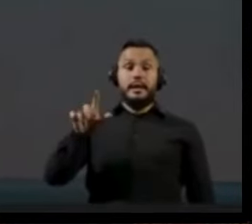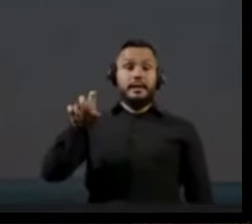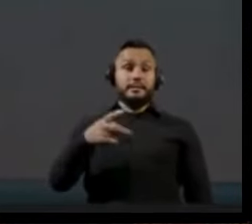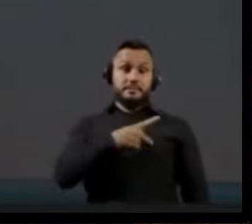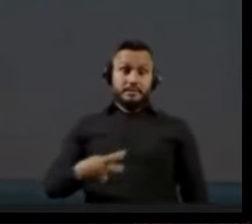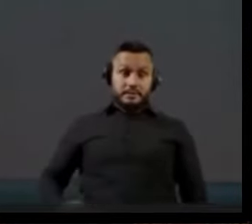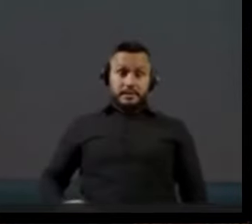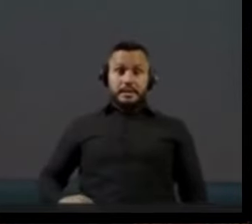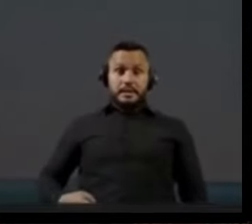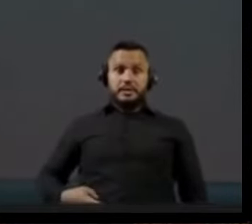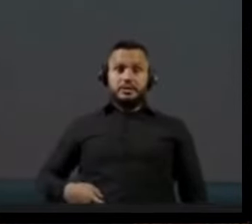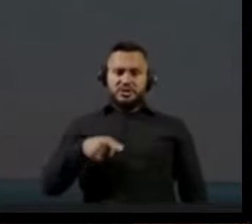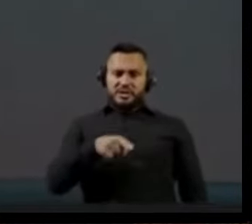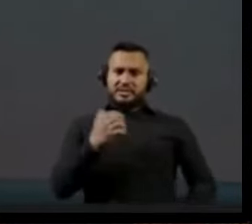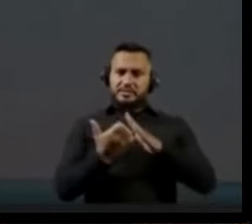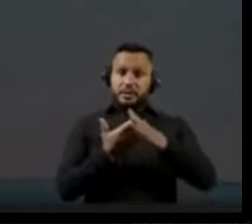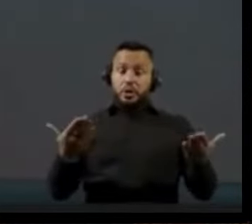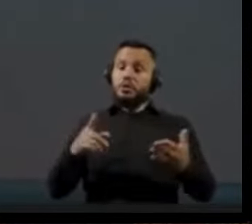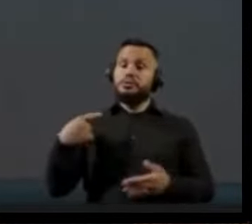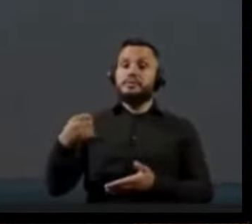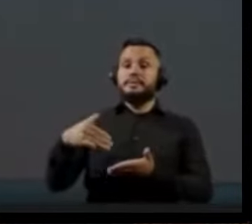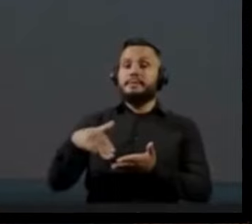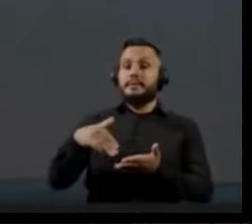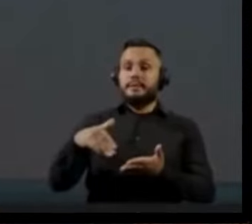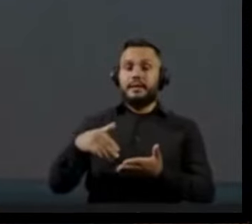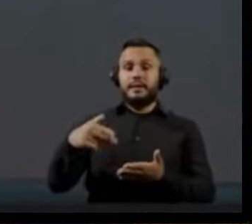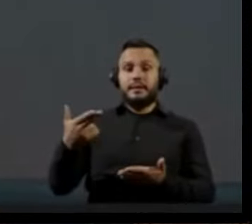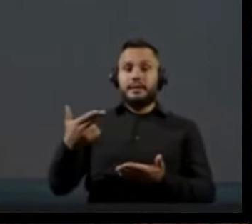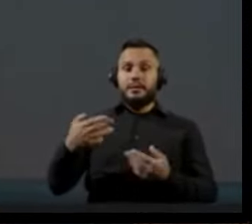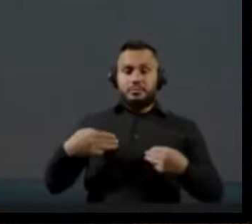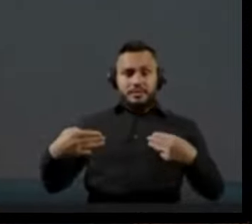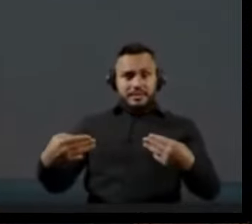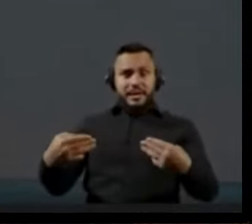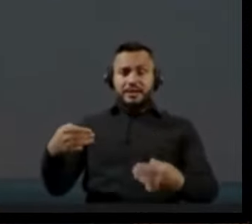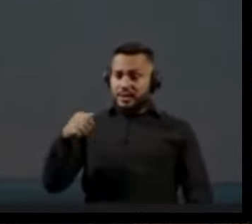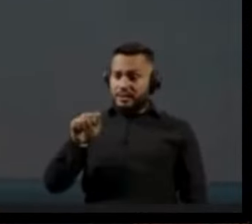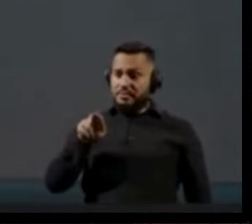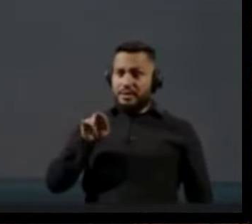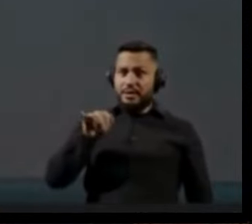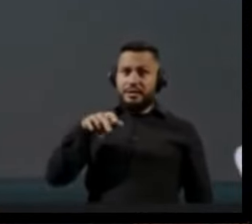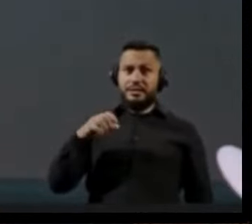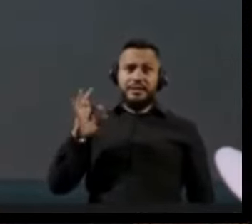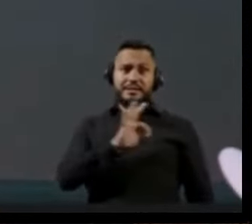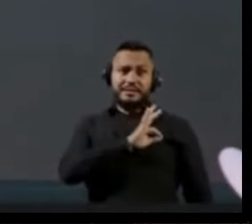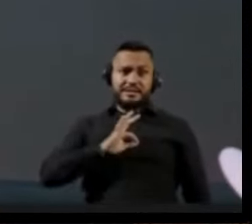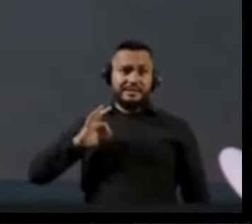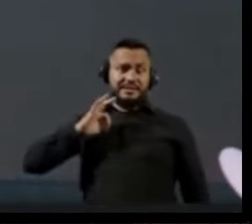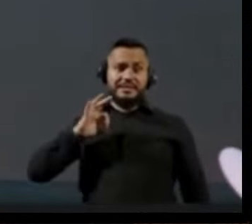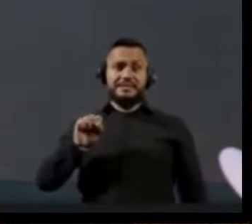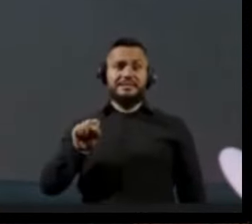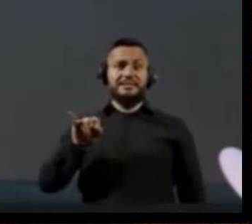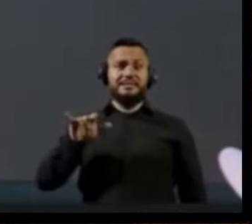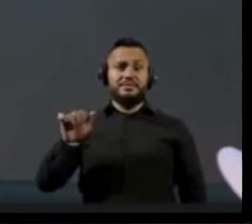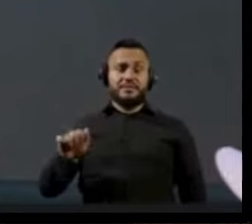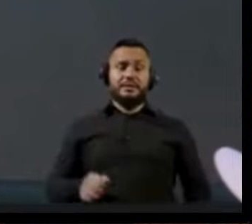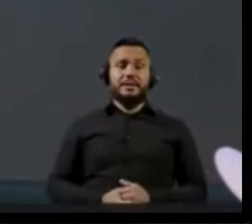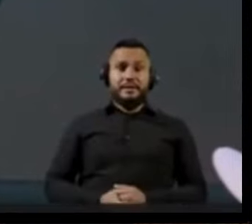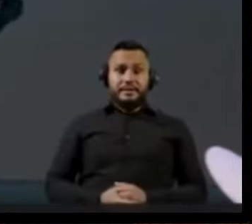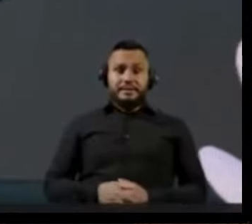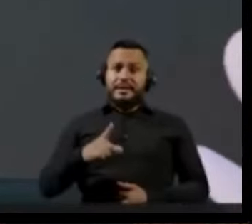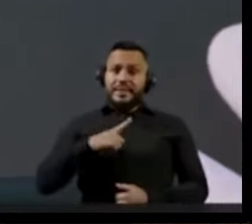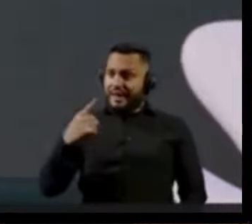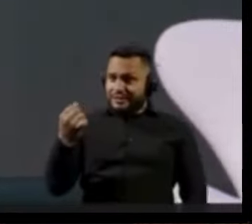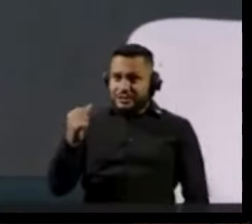secretária nacional no Ministério da Marina Silva. Então vocês começam a perceber que, além do dinheiro que essas ONGs